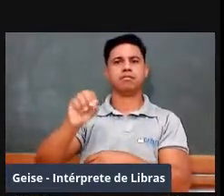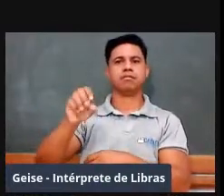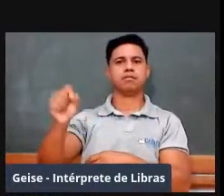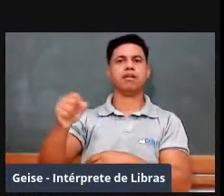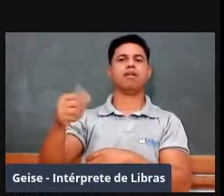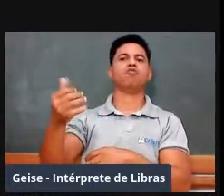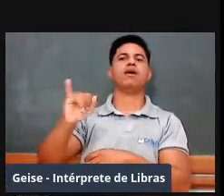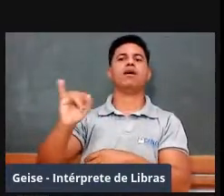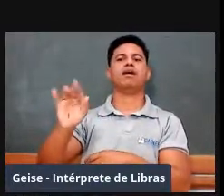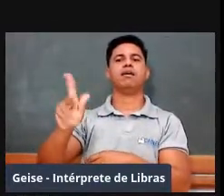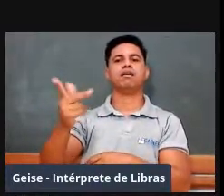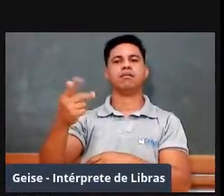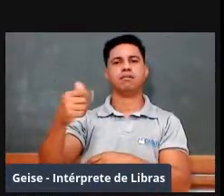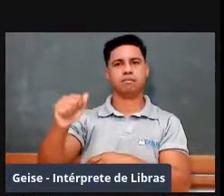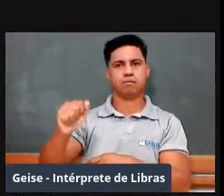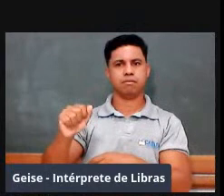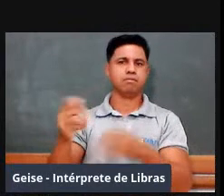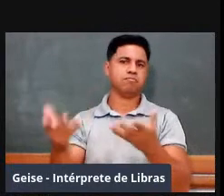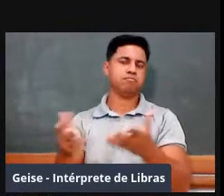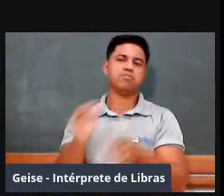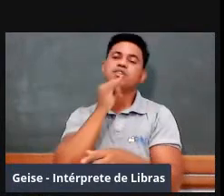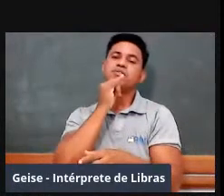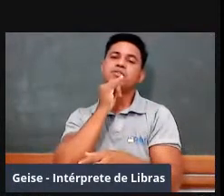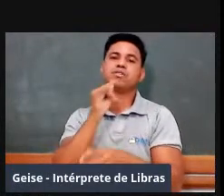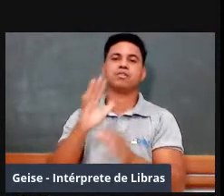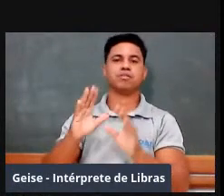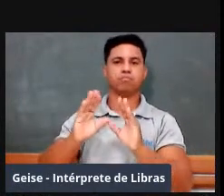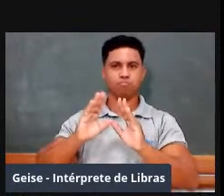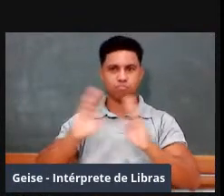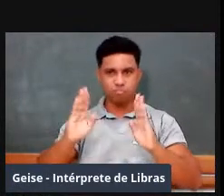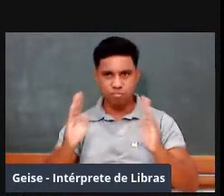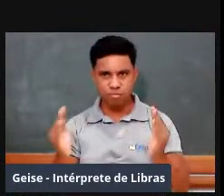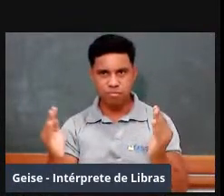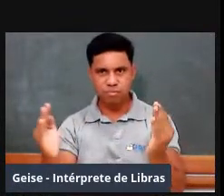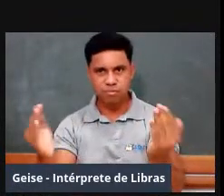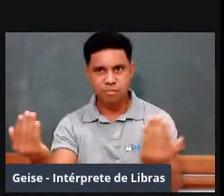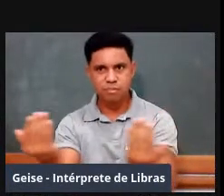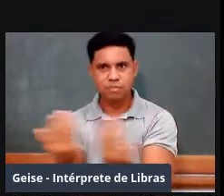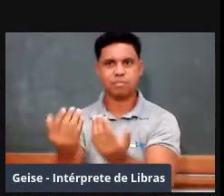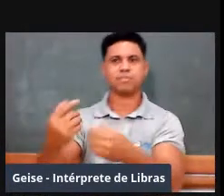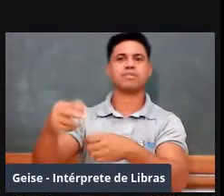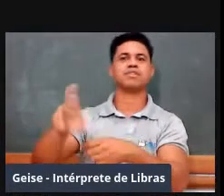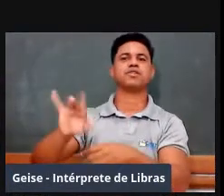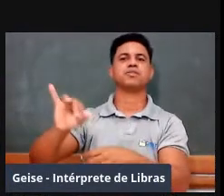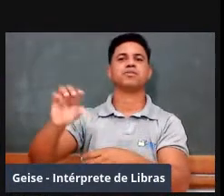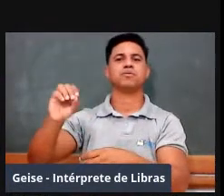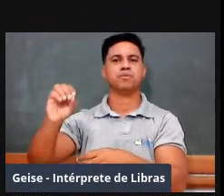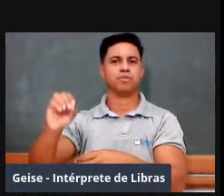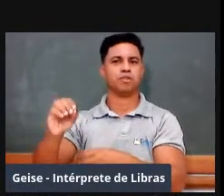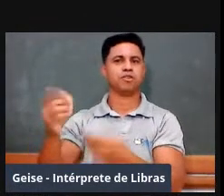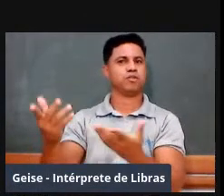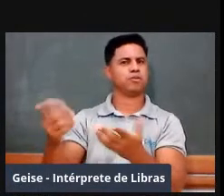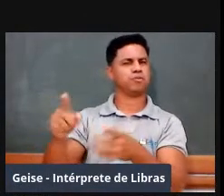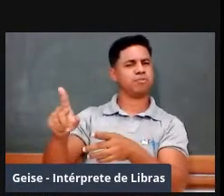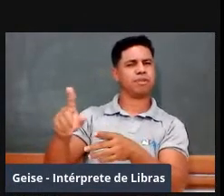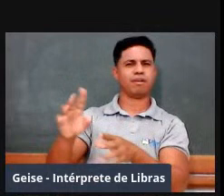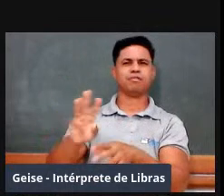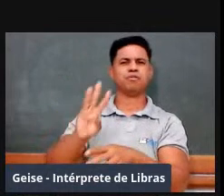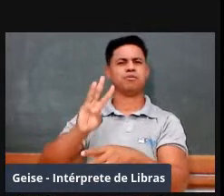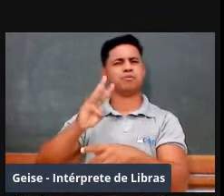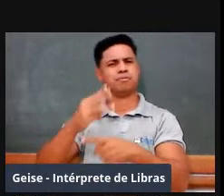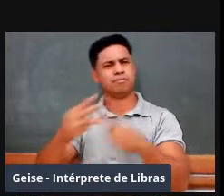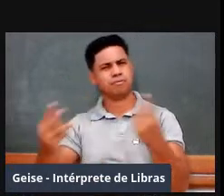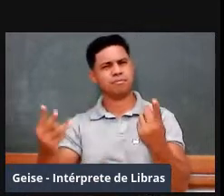fortes, esse aqui é um exemplo de forte lá do Rio Grande do Norte, o forte dos Reis Magos, não é? Esses fortes são